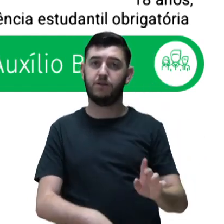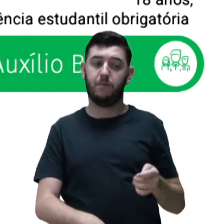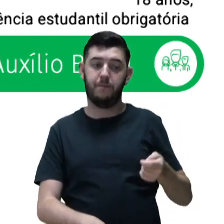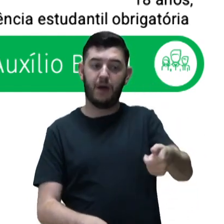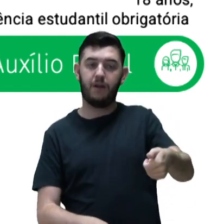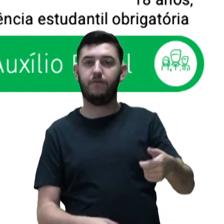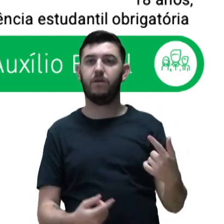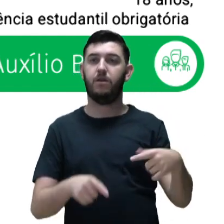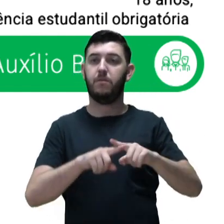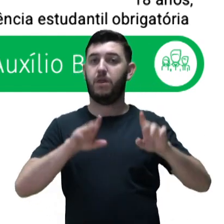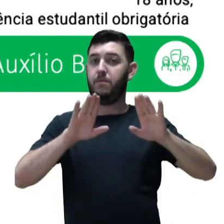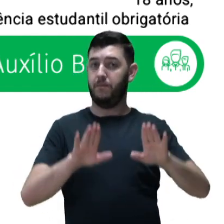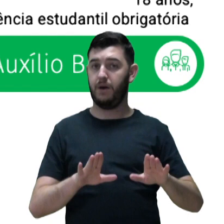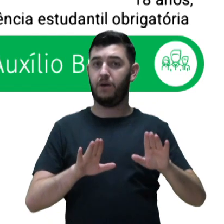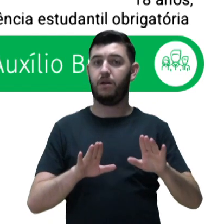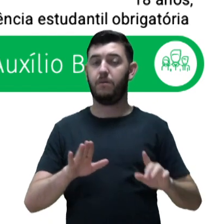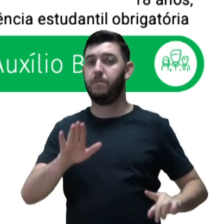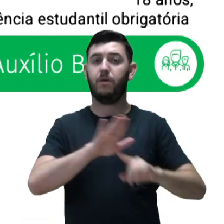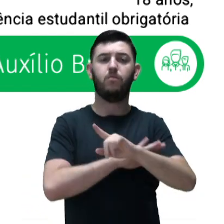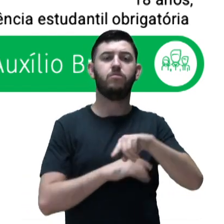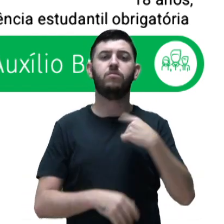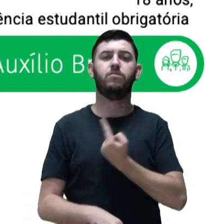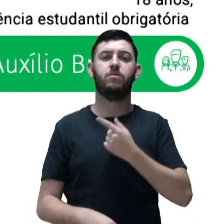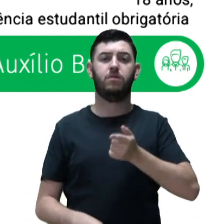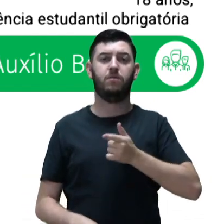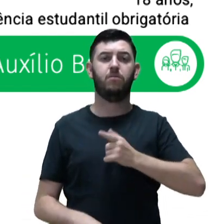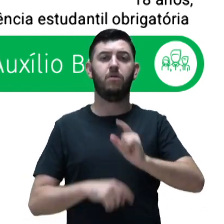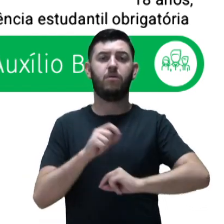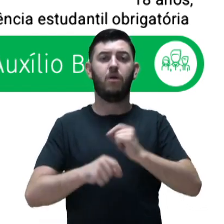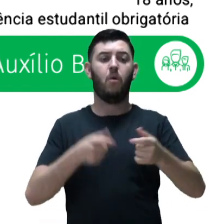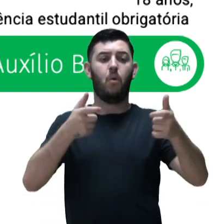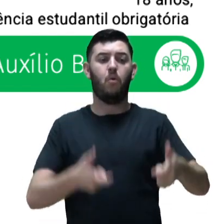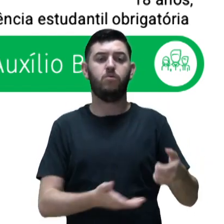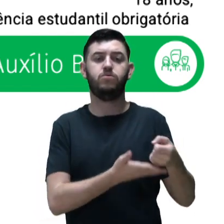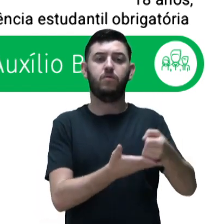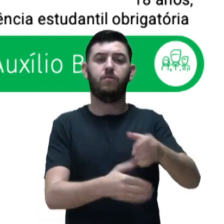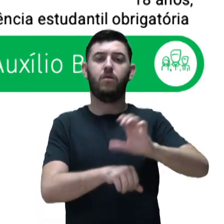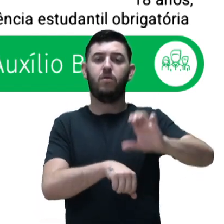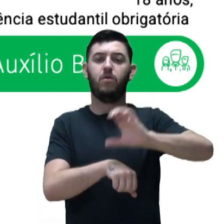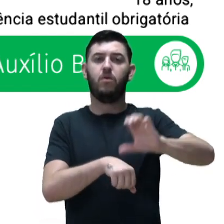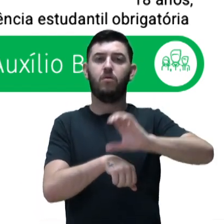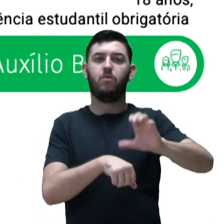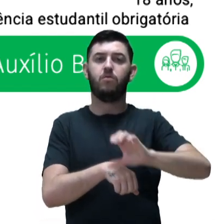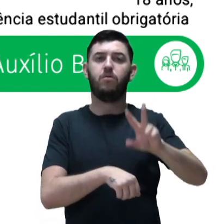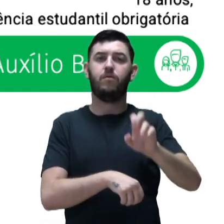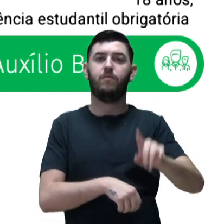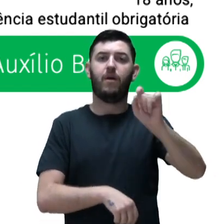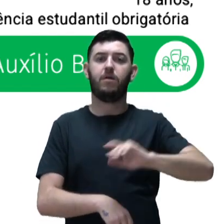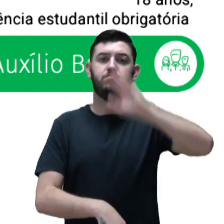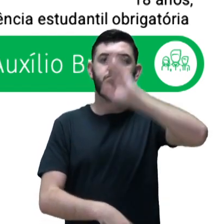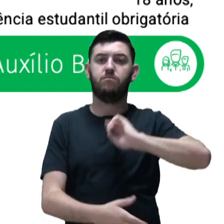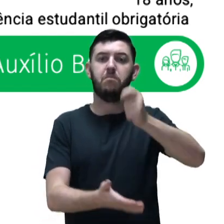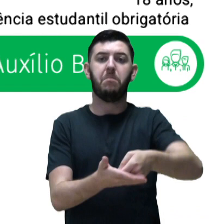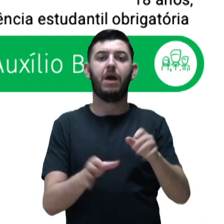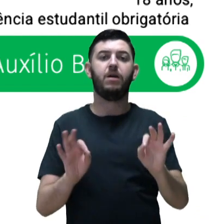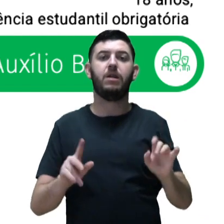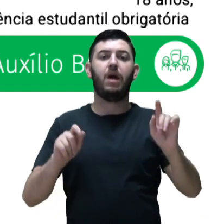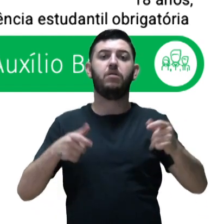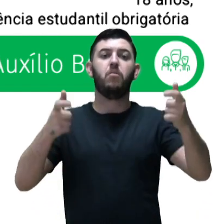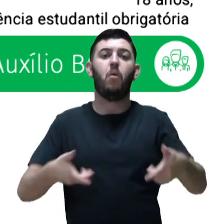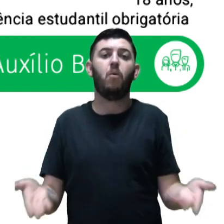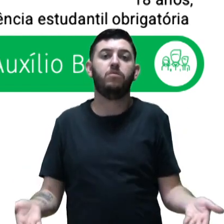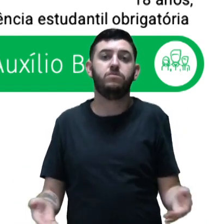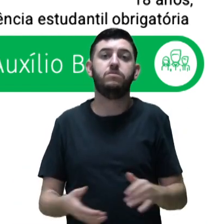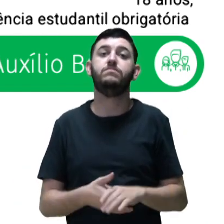pergunta que a gente se fez foi aonde vamos oferecer esses cursos e essas vagas gratuitas? Para